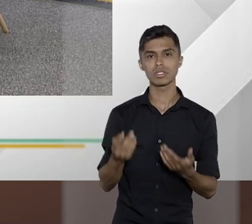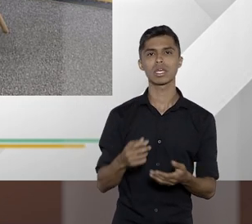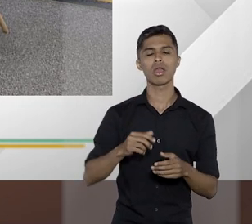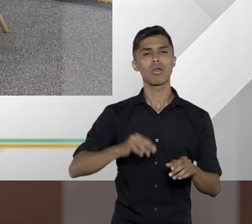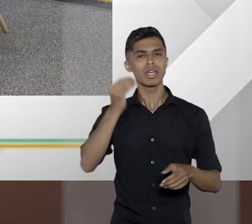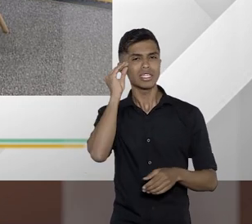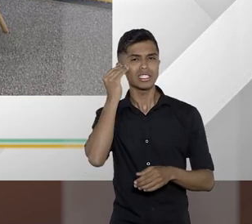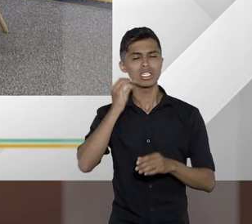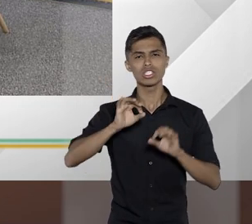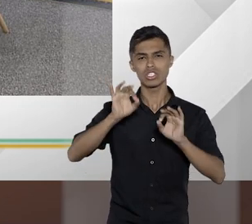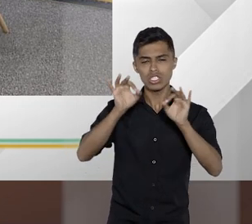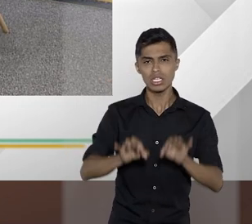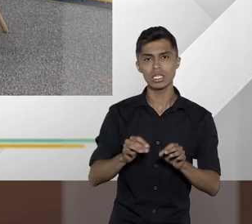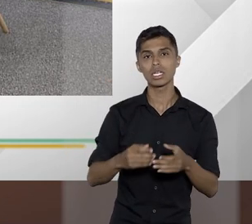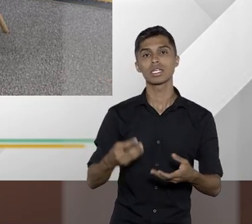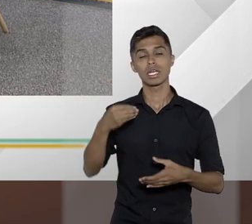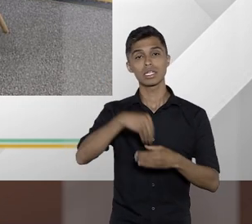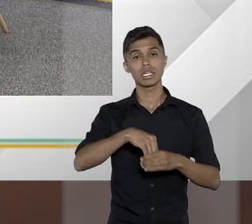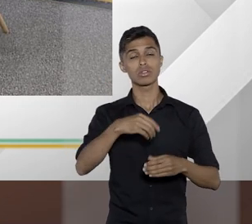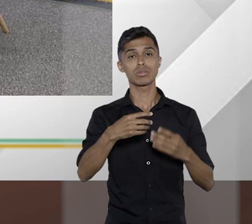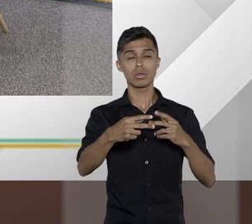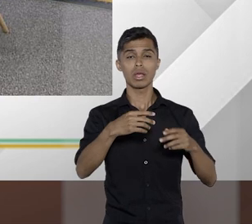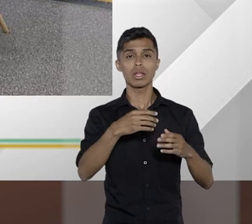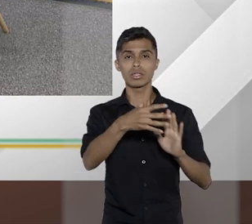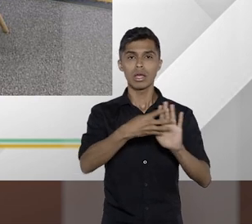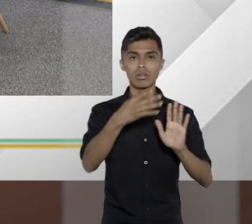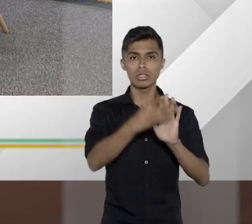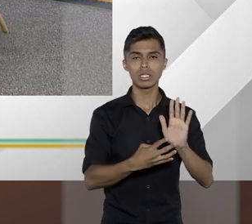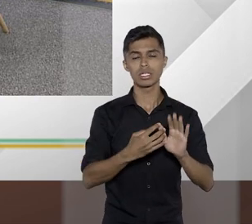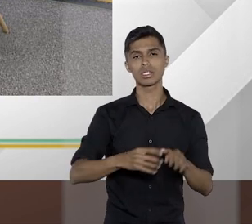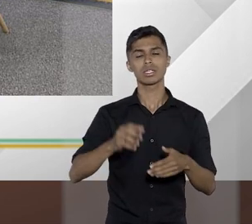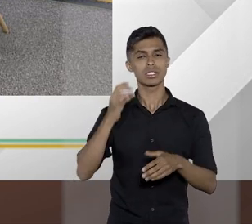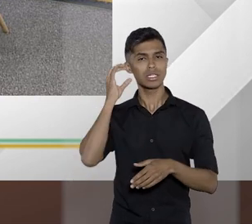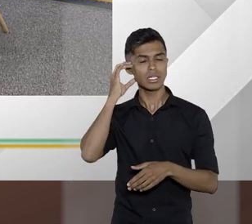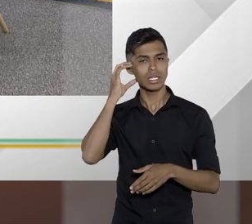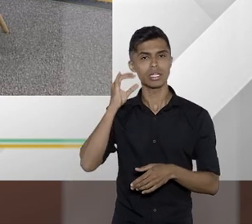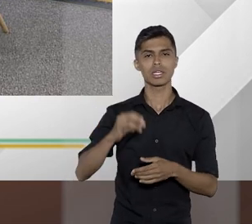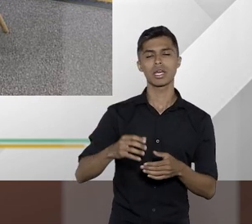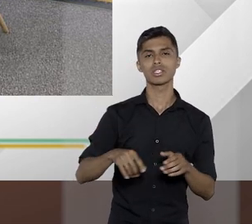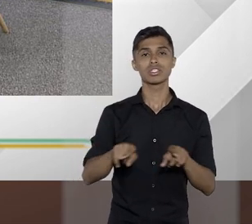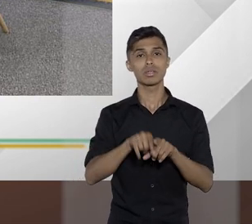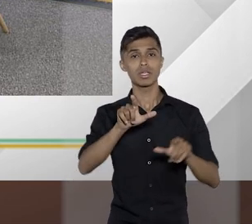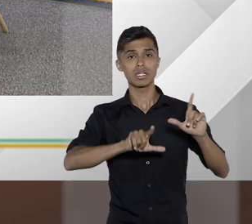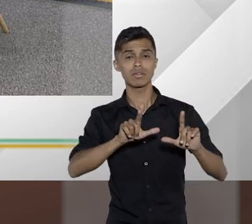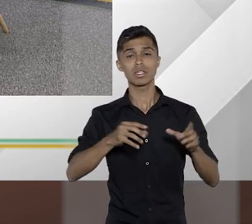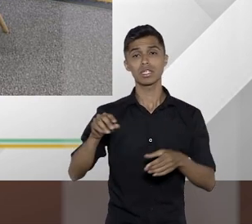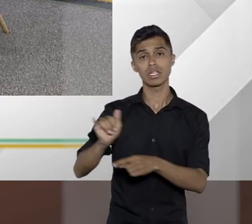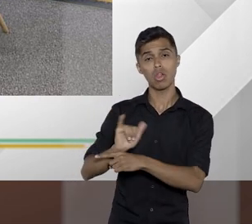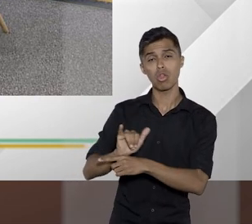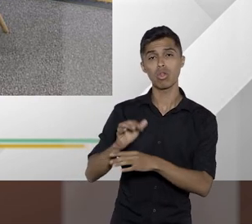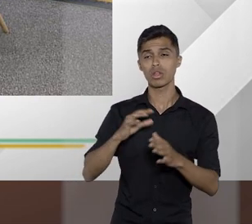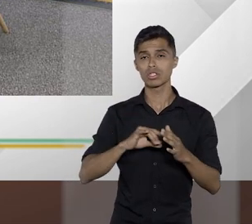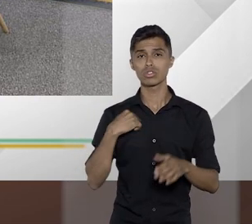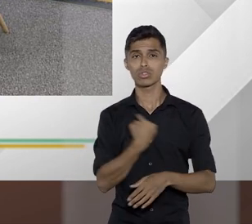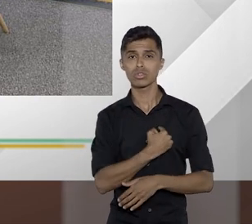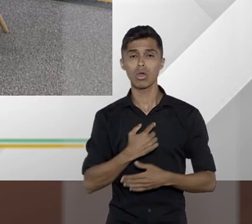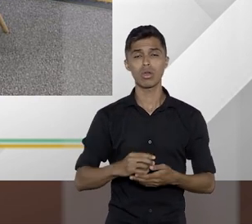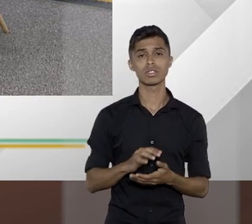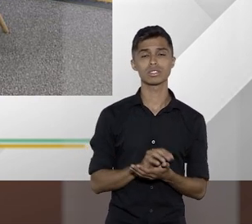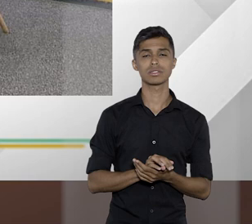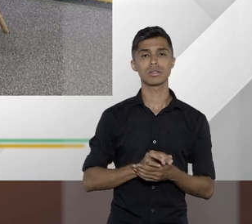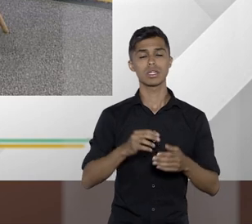Direito está na programação da TV Justiça da Rádio Justiça e no canal do STJ no Youtube e em podcast das